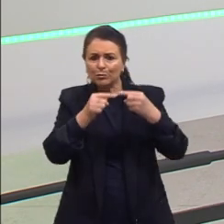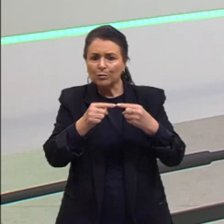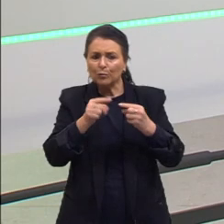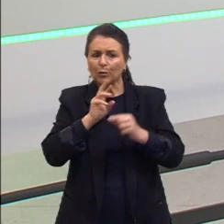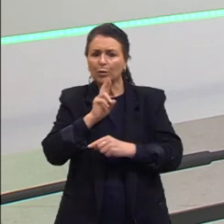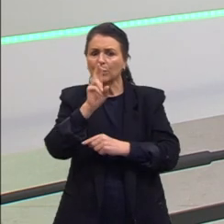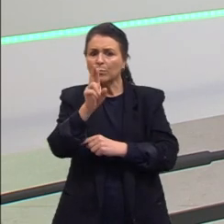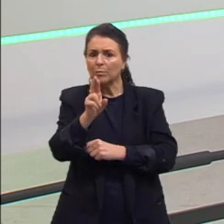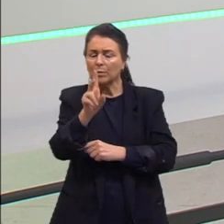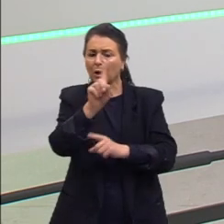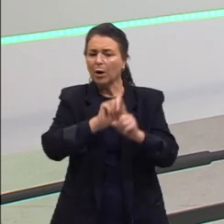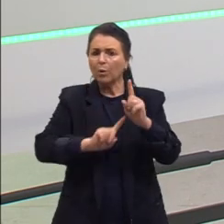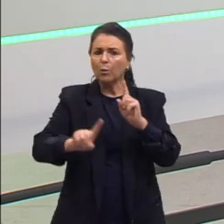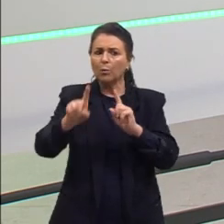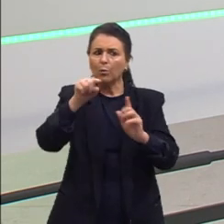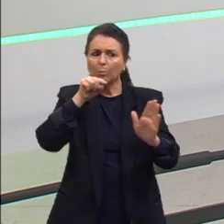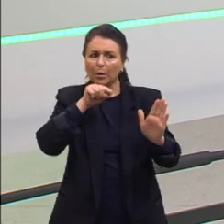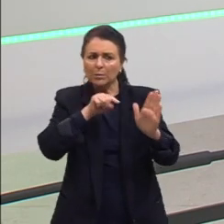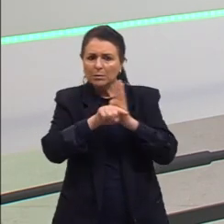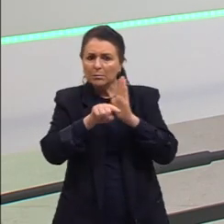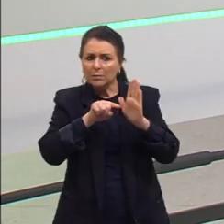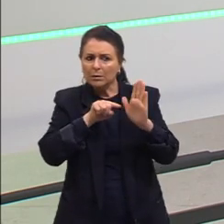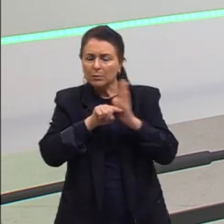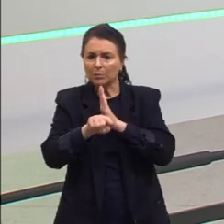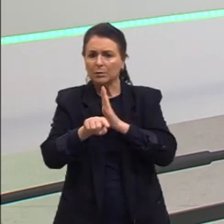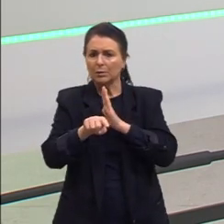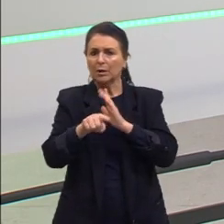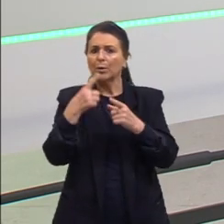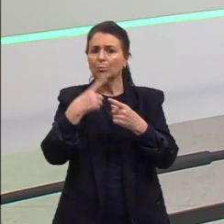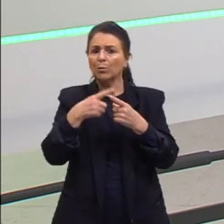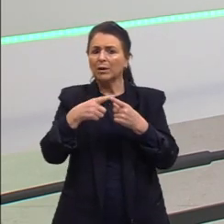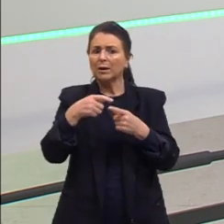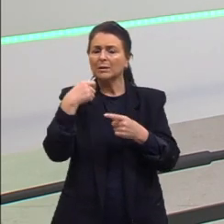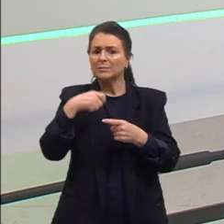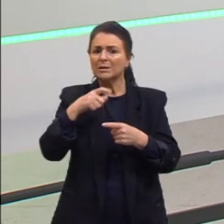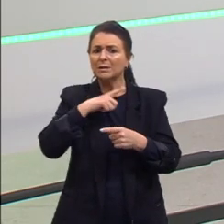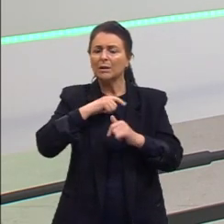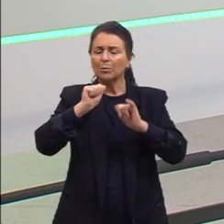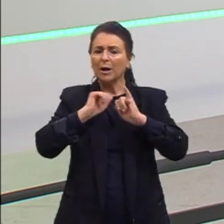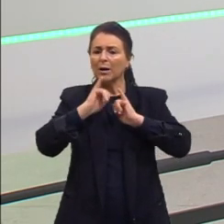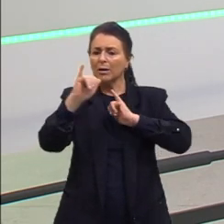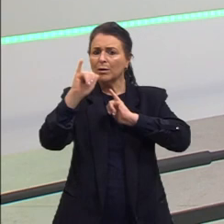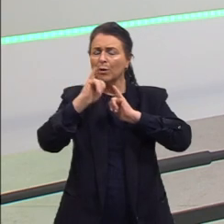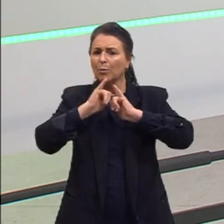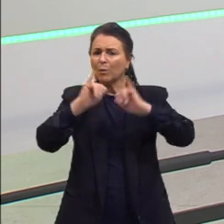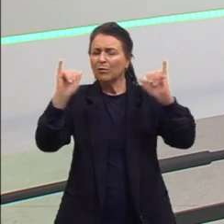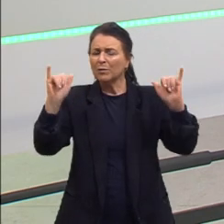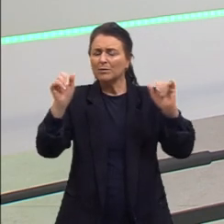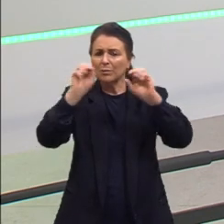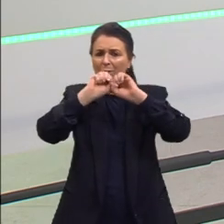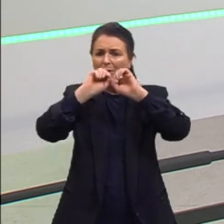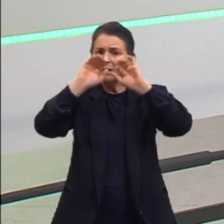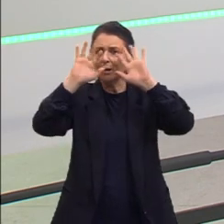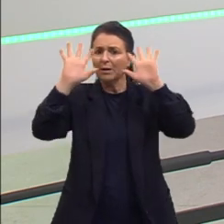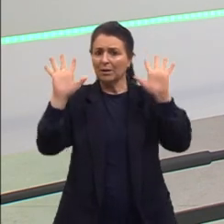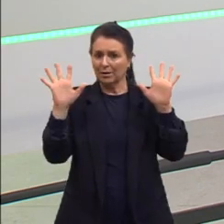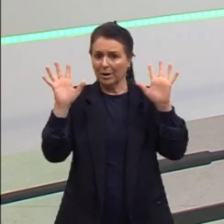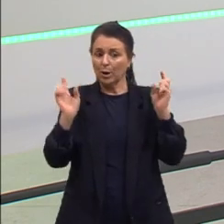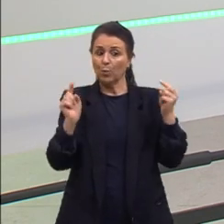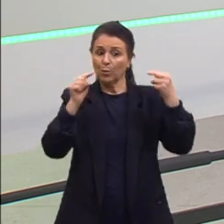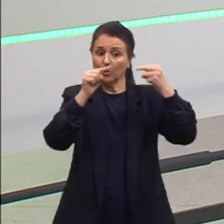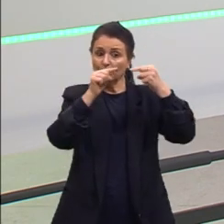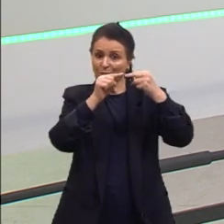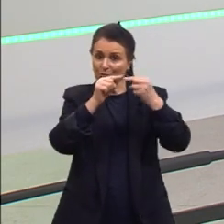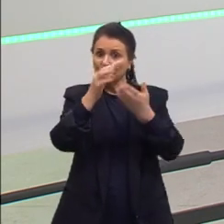perguntas. Porque ele tem que nos passar uma informação. Como a gente viu lá no início da nossa aula. Esse é o objetivo do